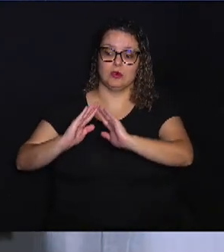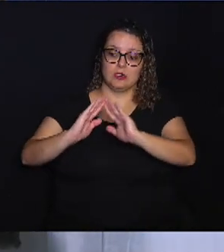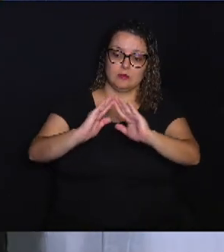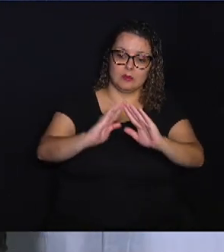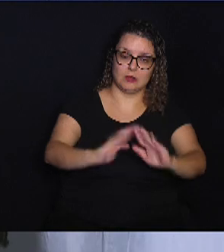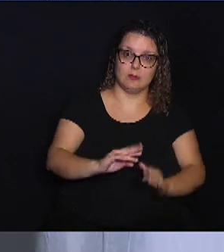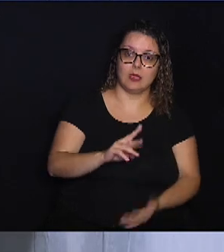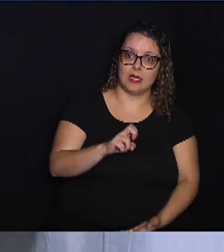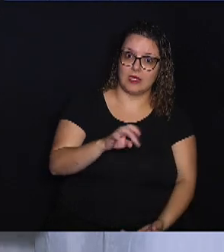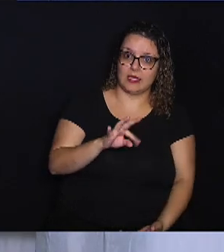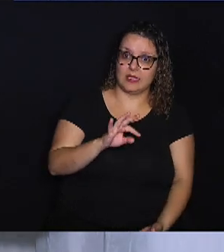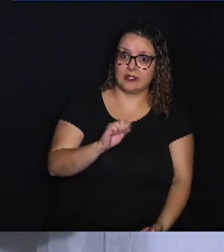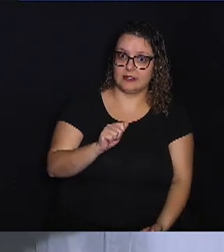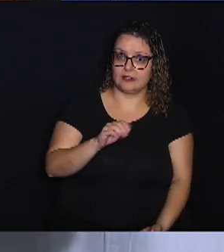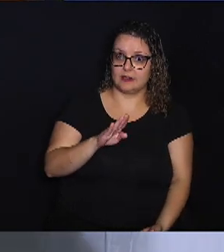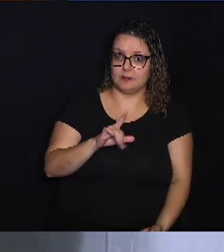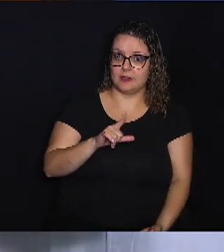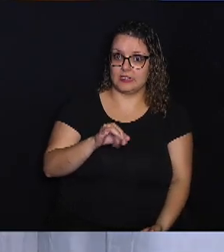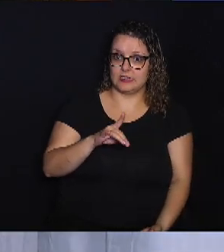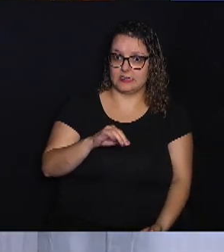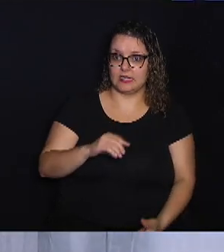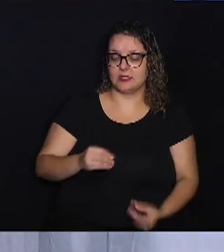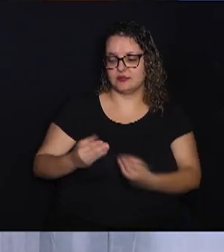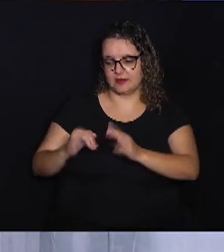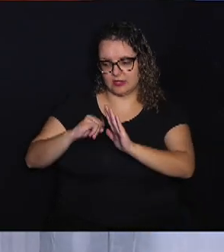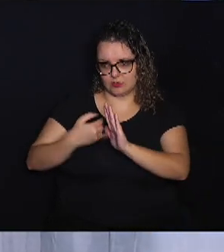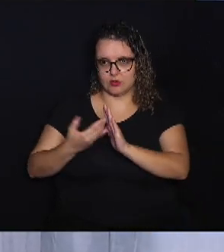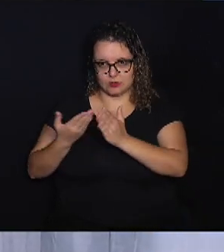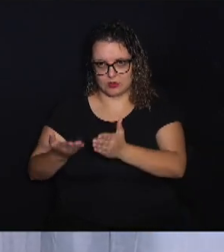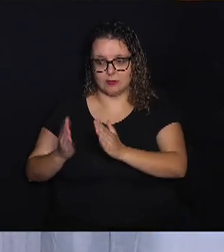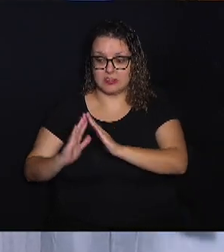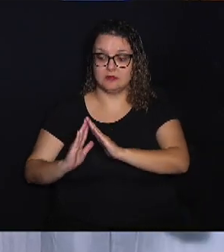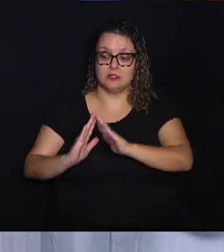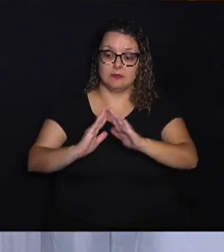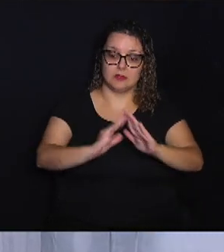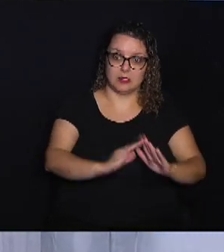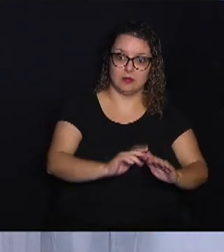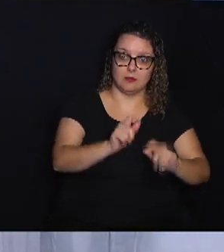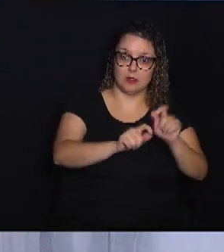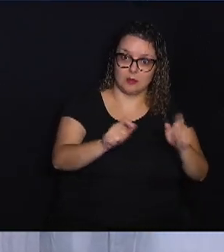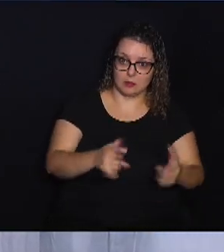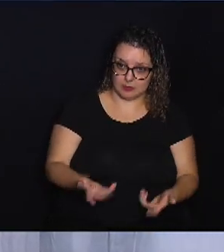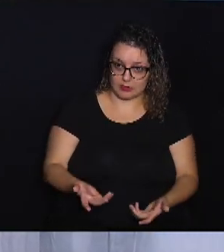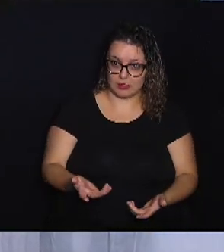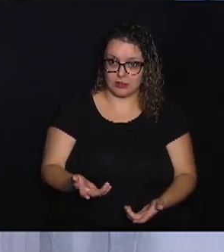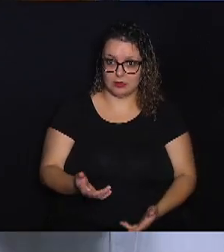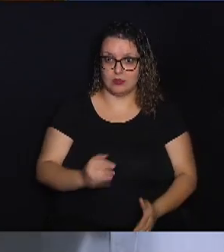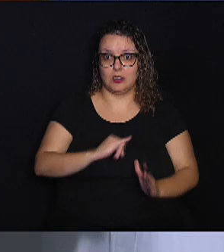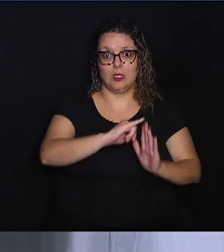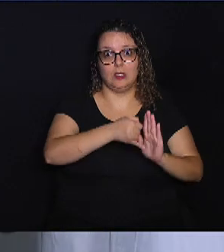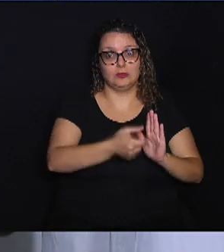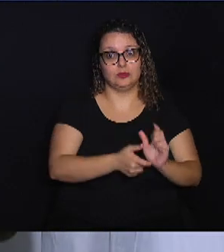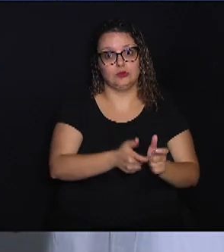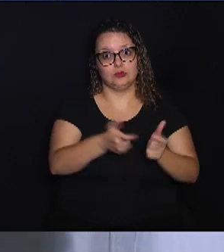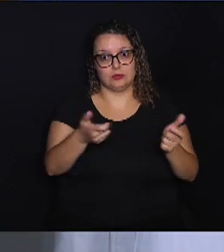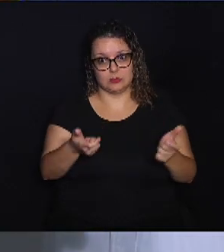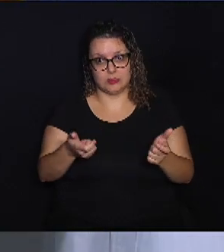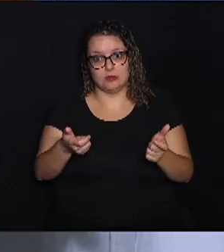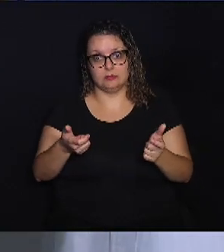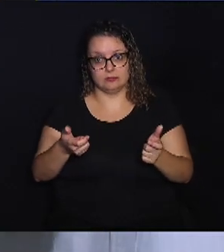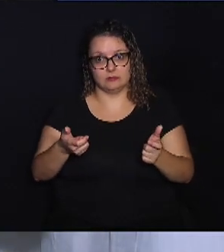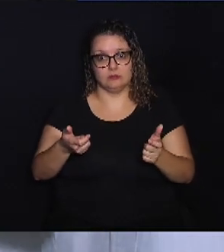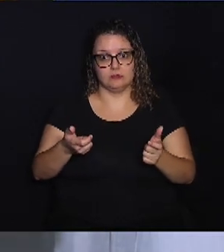rentabilidade, uns juros para você, mas ele vai emprestar esse dinheiro para uma pessoa física a uns juros maiores. Então, ele